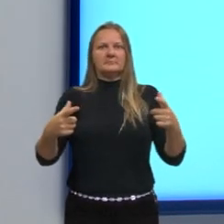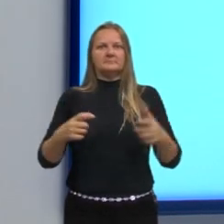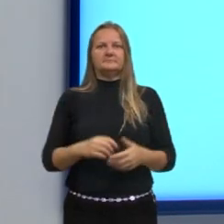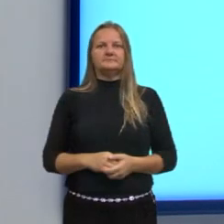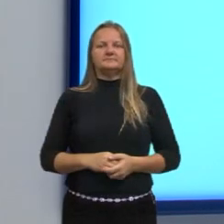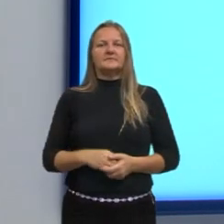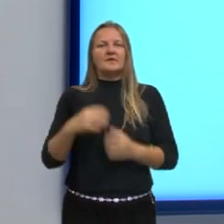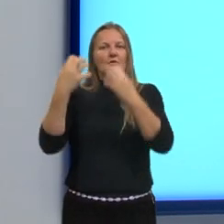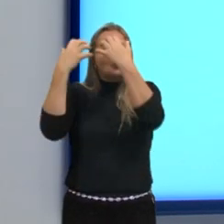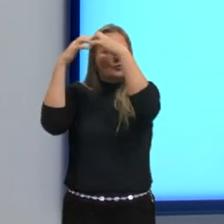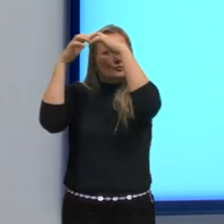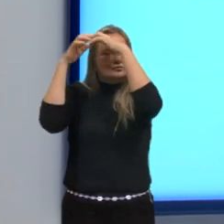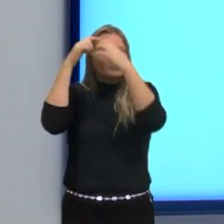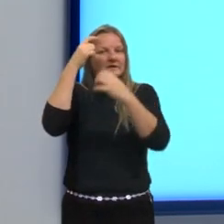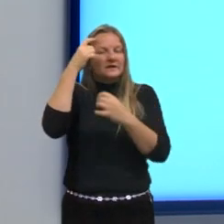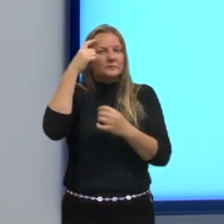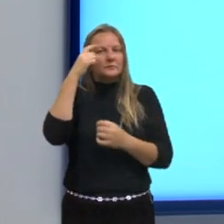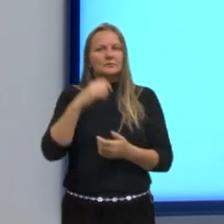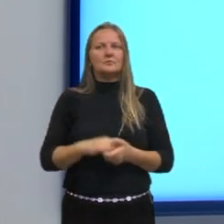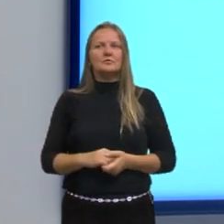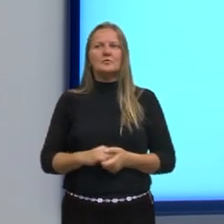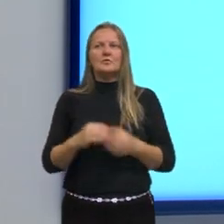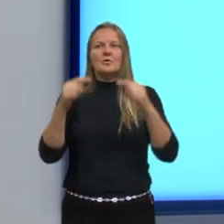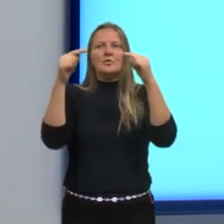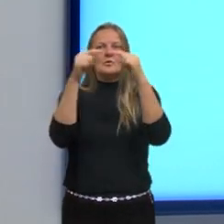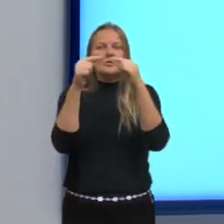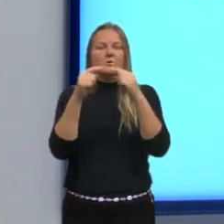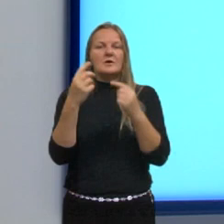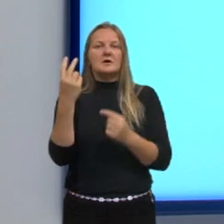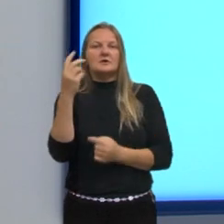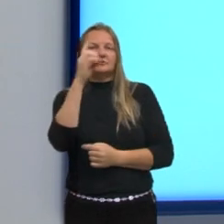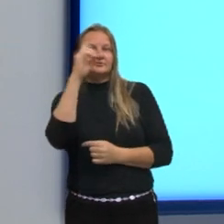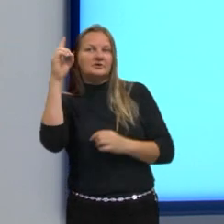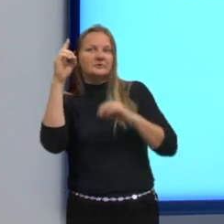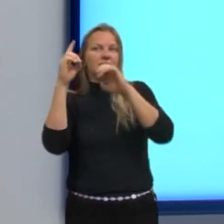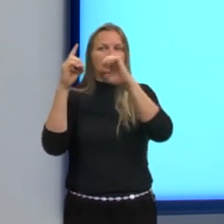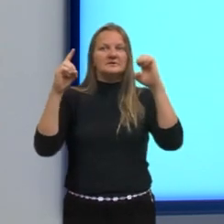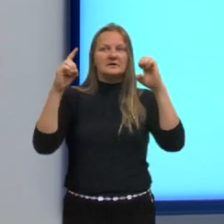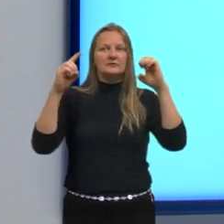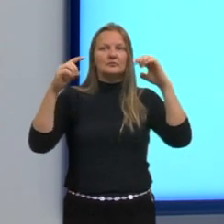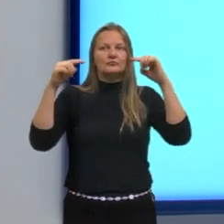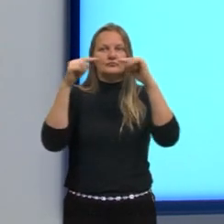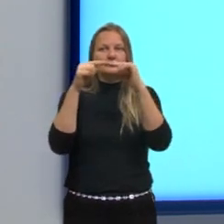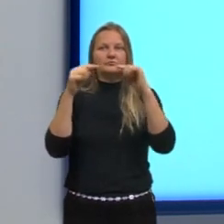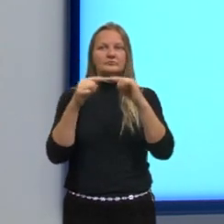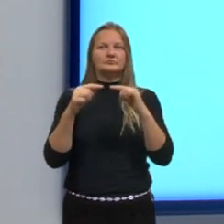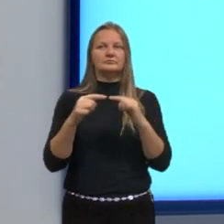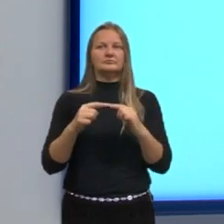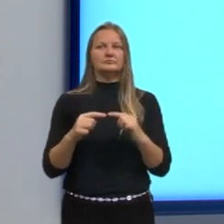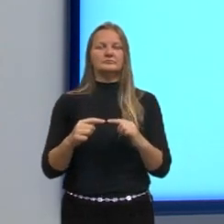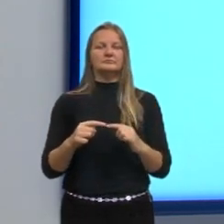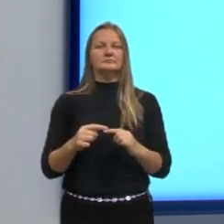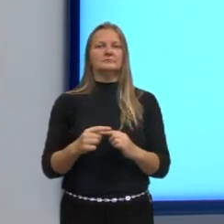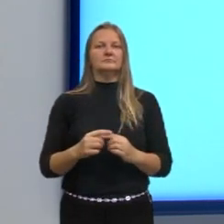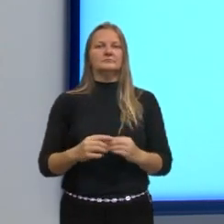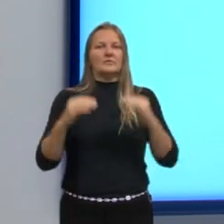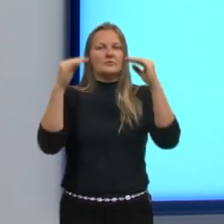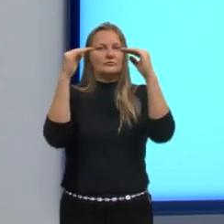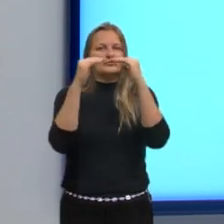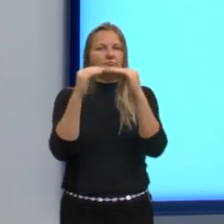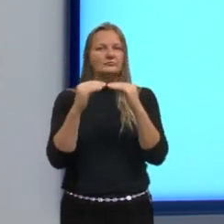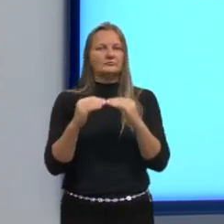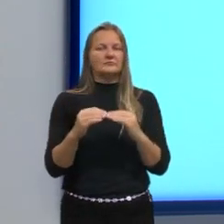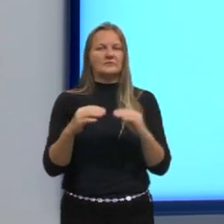o cérebro, ele vai aprender com a combinação desses dois lados. Não só um e não só outro,